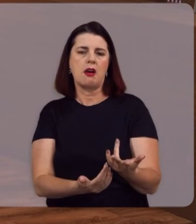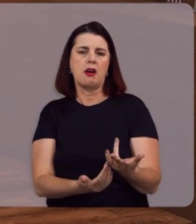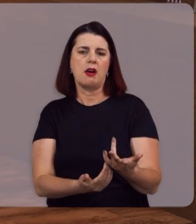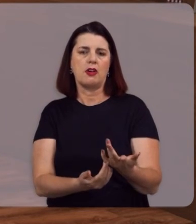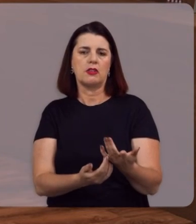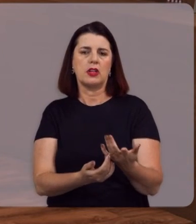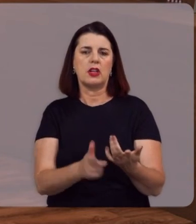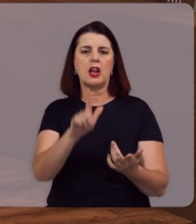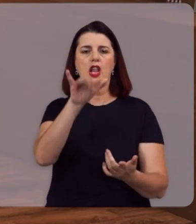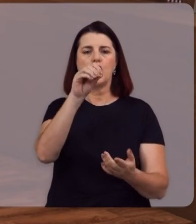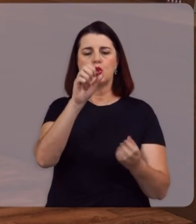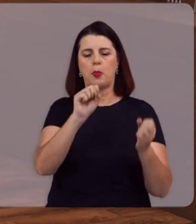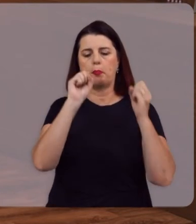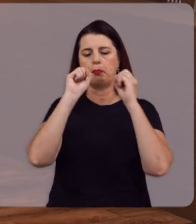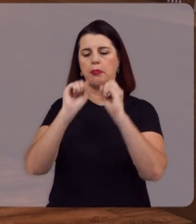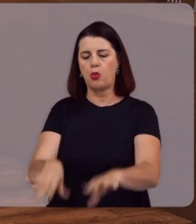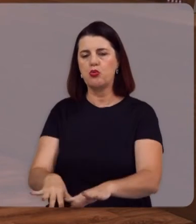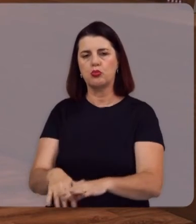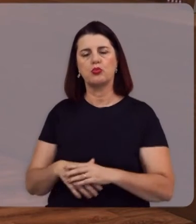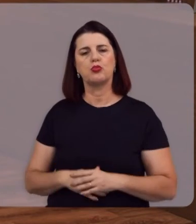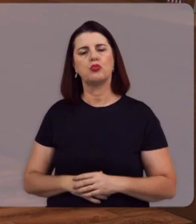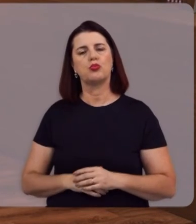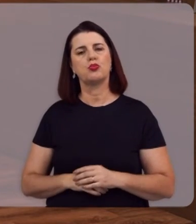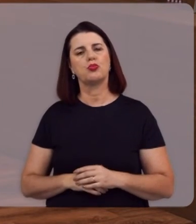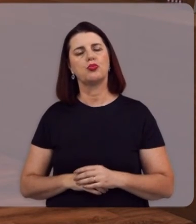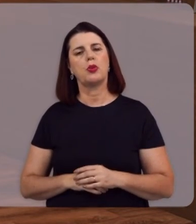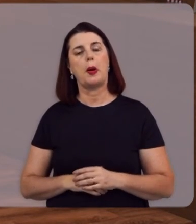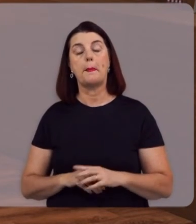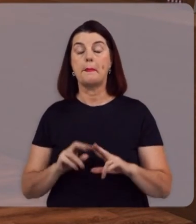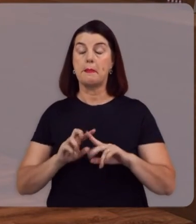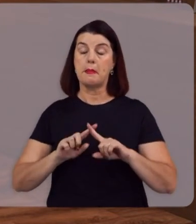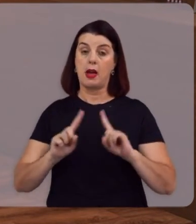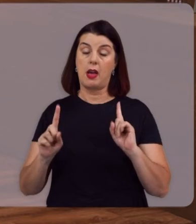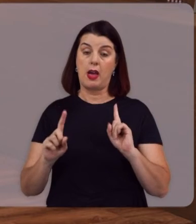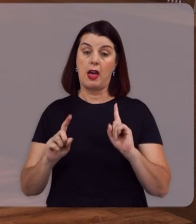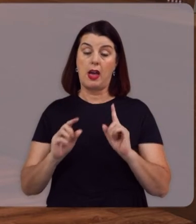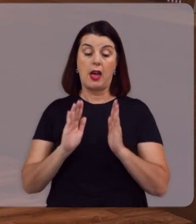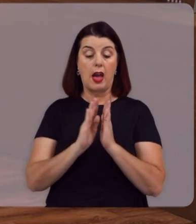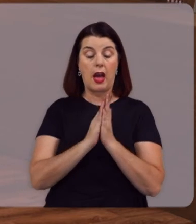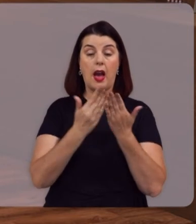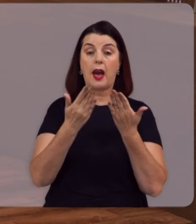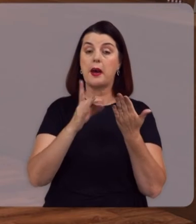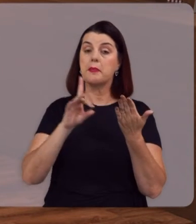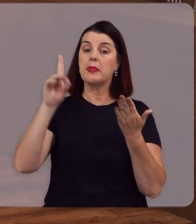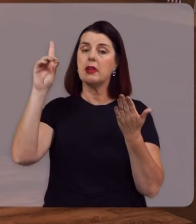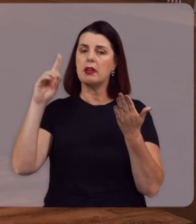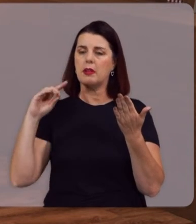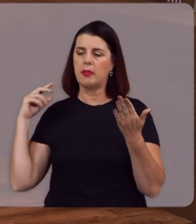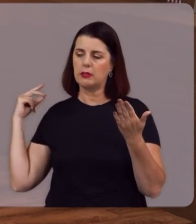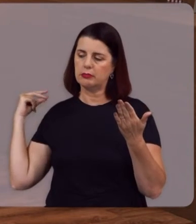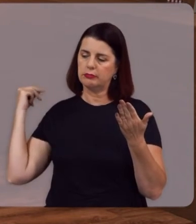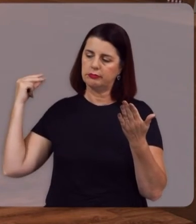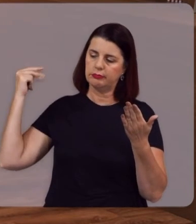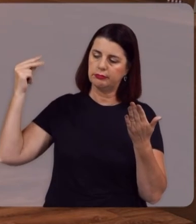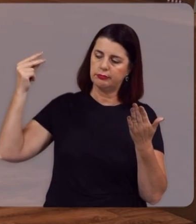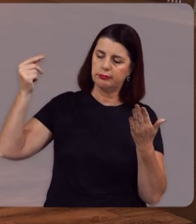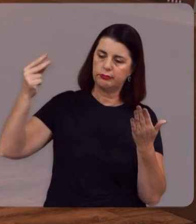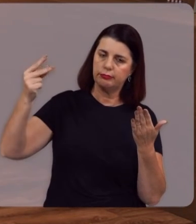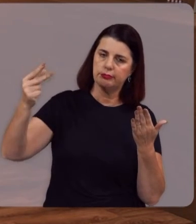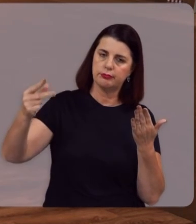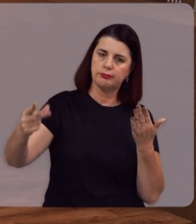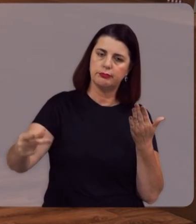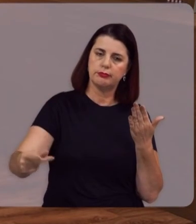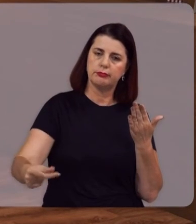Foi jogada Nas fogueiras Porém a Bíblia Tem sido Ao longo dos séculos